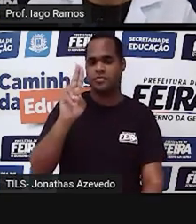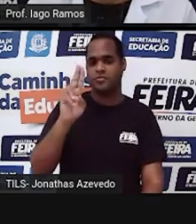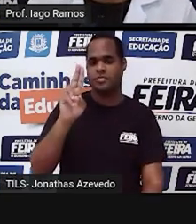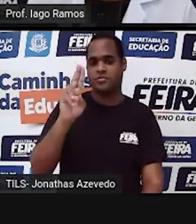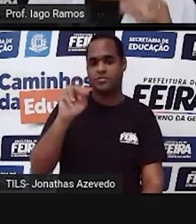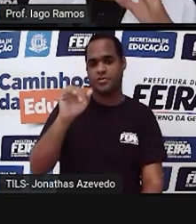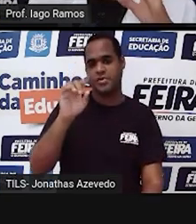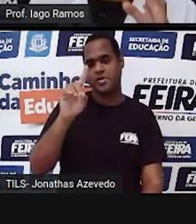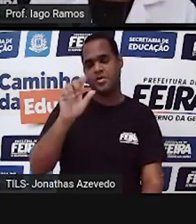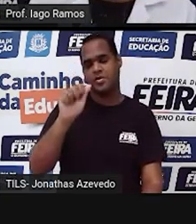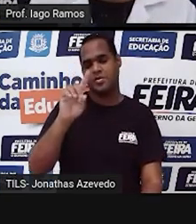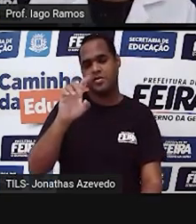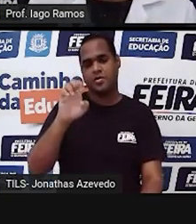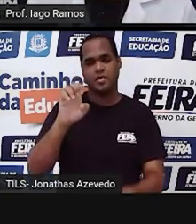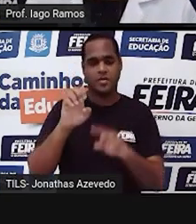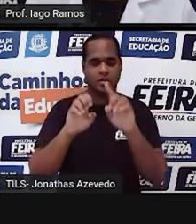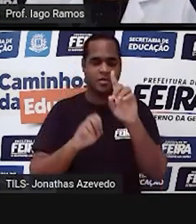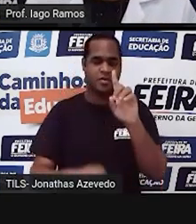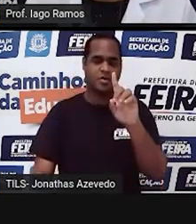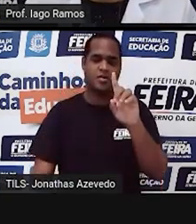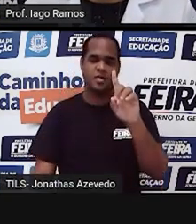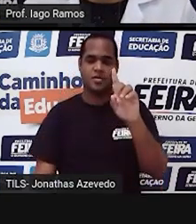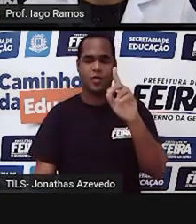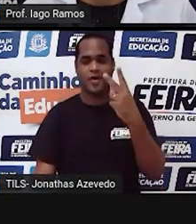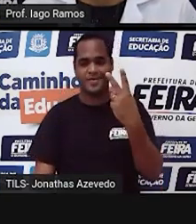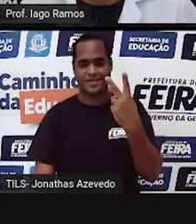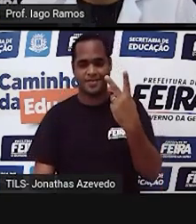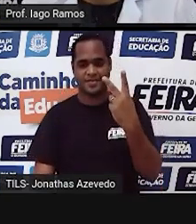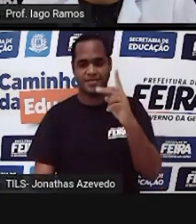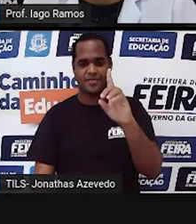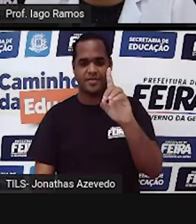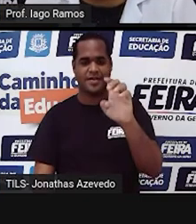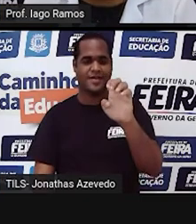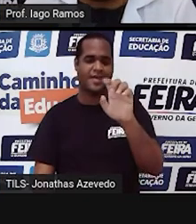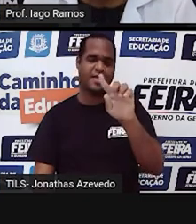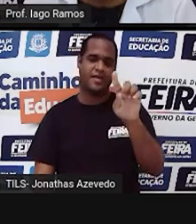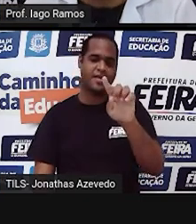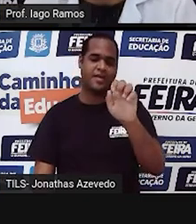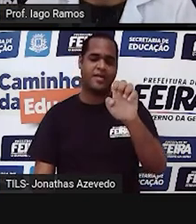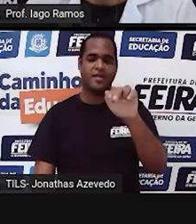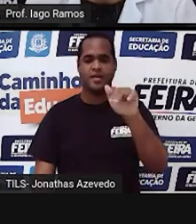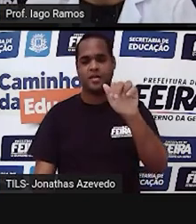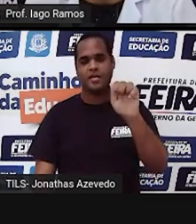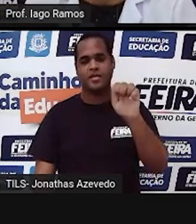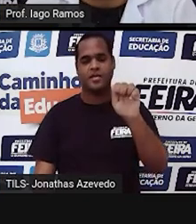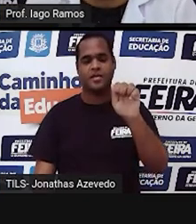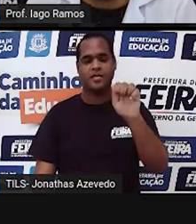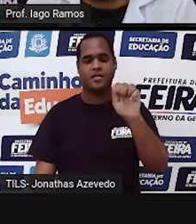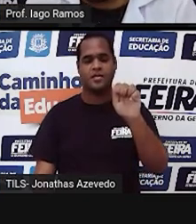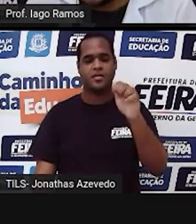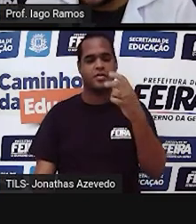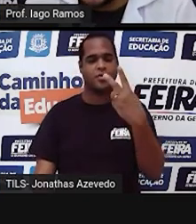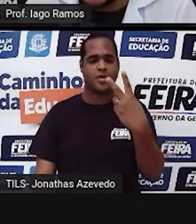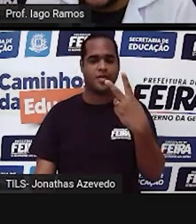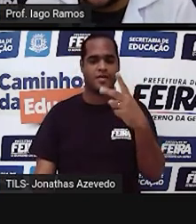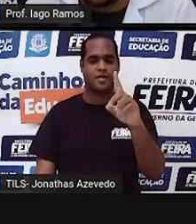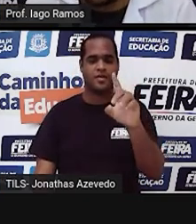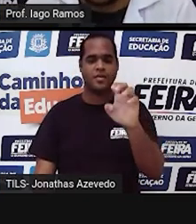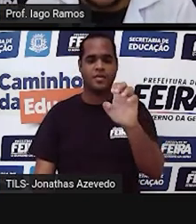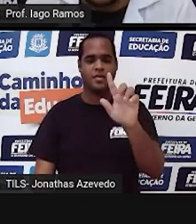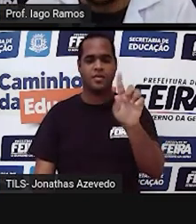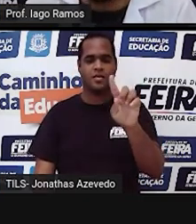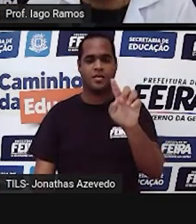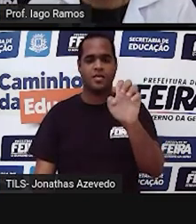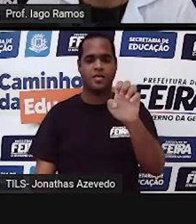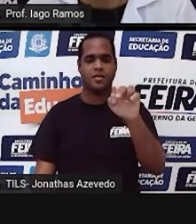Tá? O número 2 ele está na posição de dezenas. São duas dezenas. D de dezena.